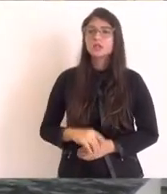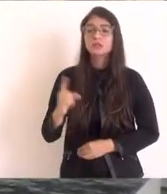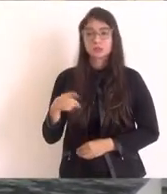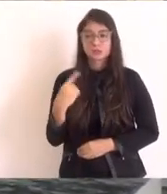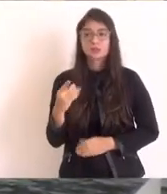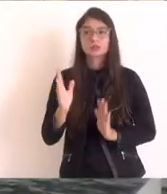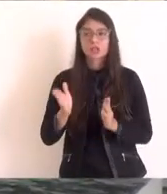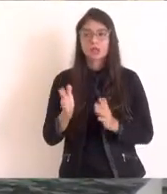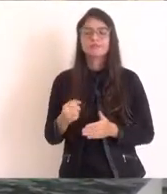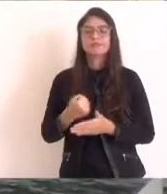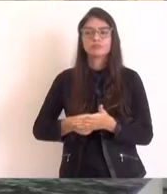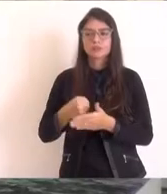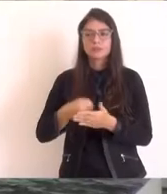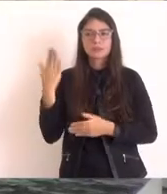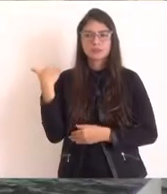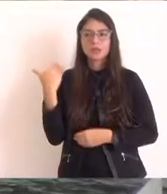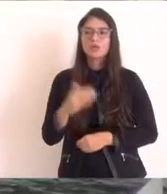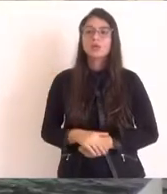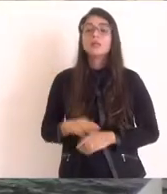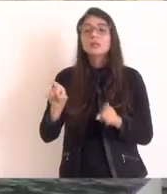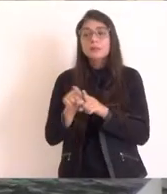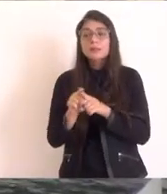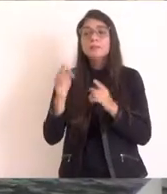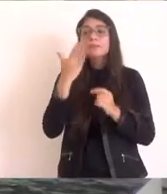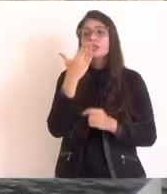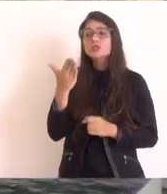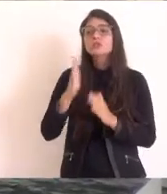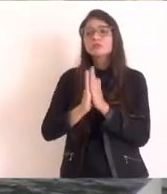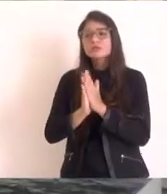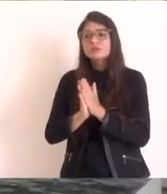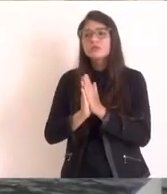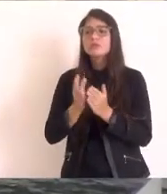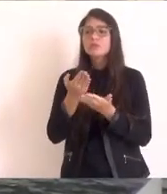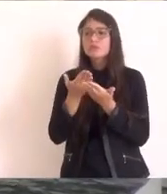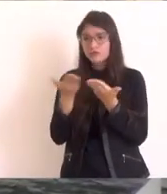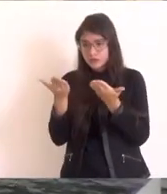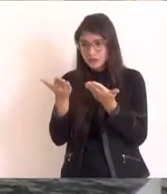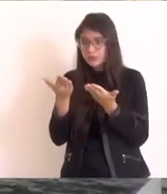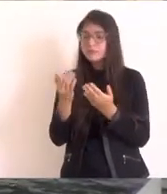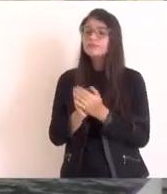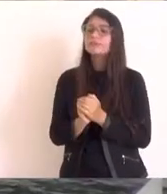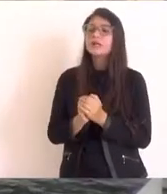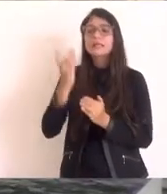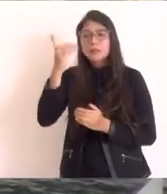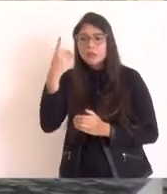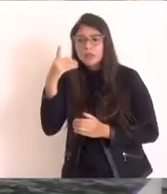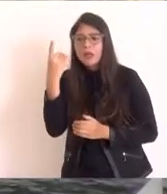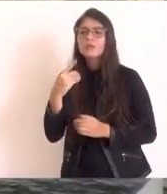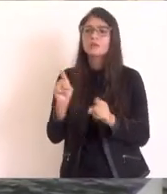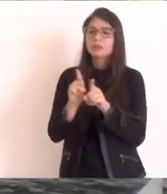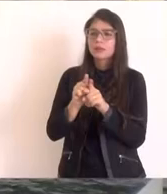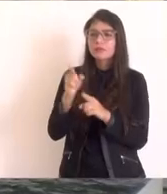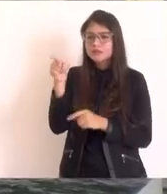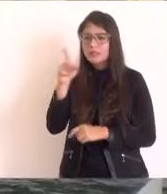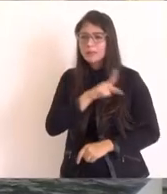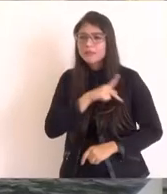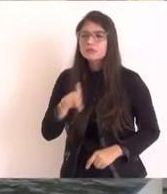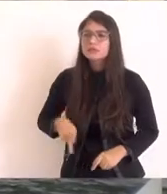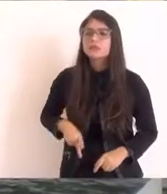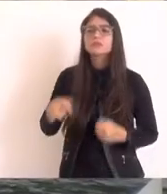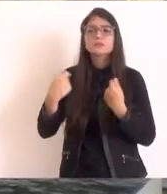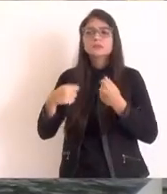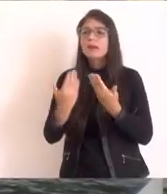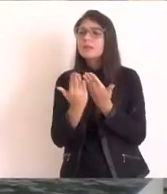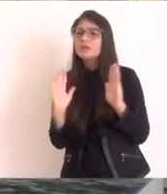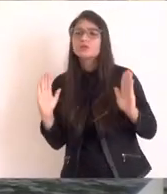presenciamos. E também solicitar ao senhor e a todos os deputados que coloquem essa abertura para que os presidentes de